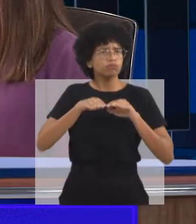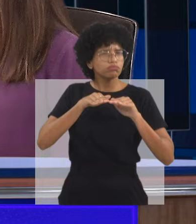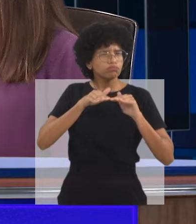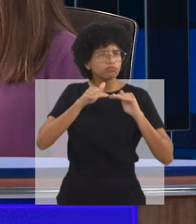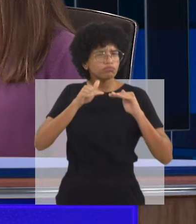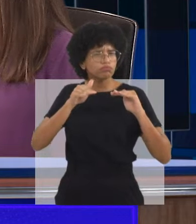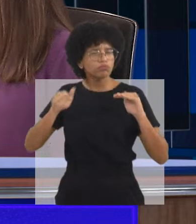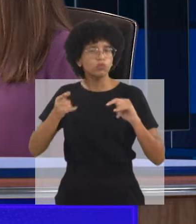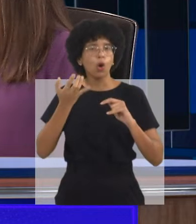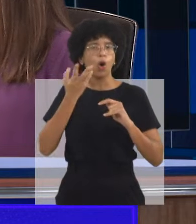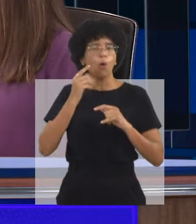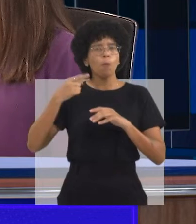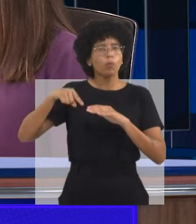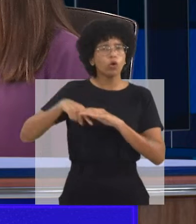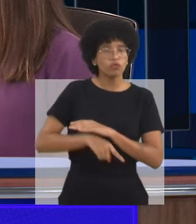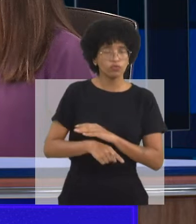Samara,